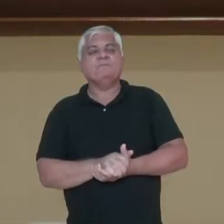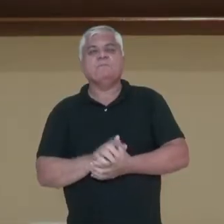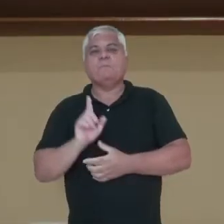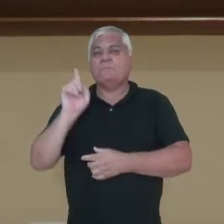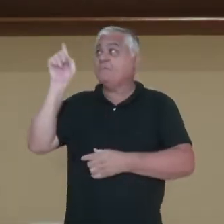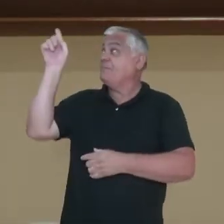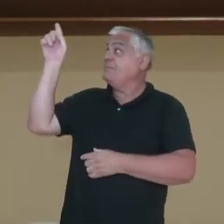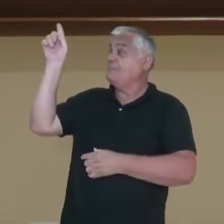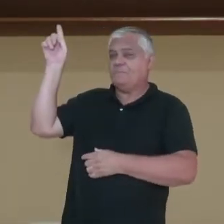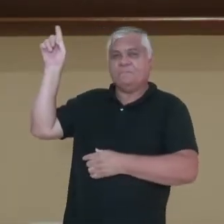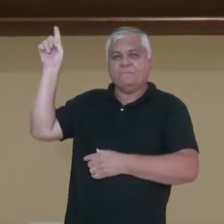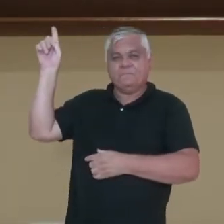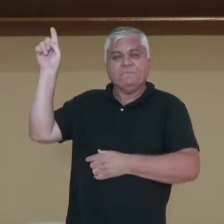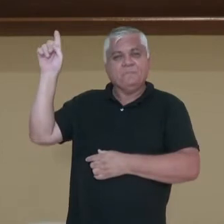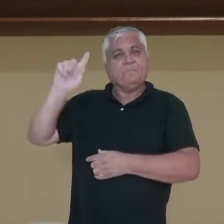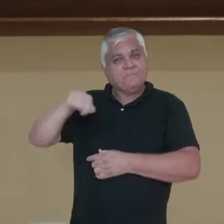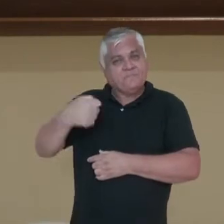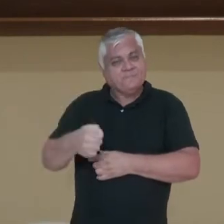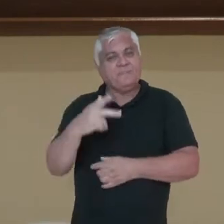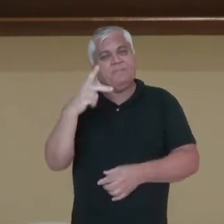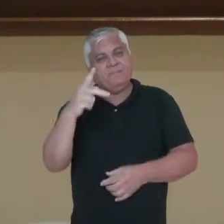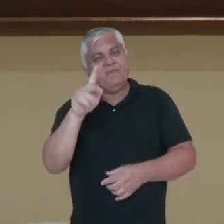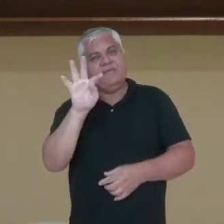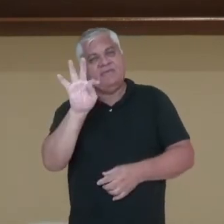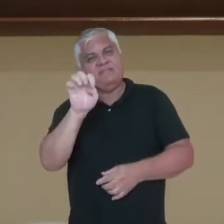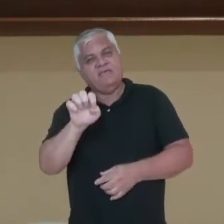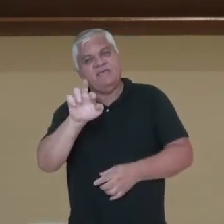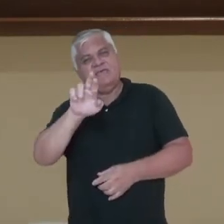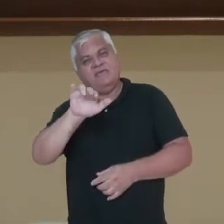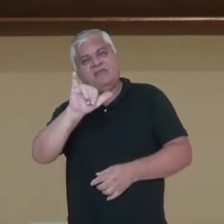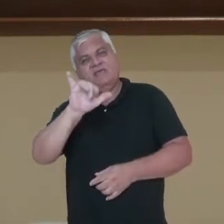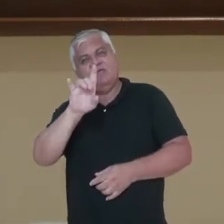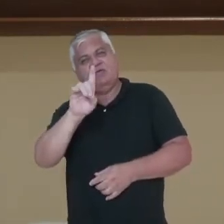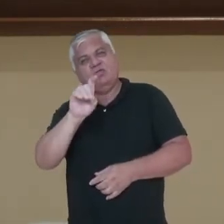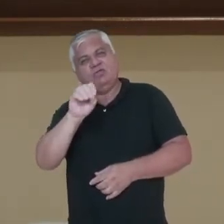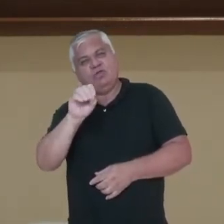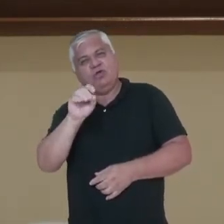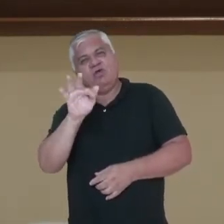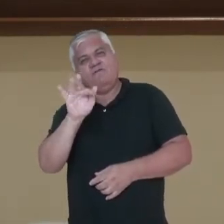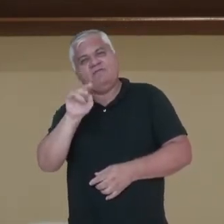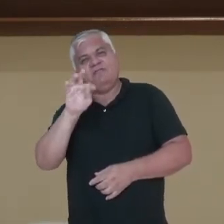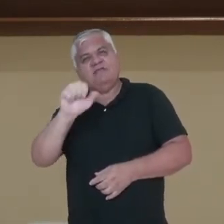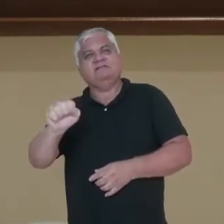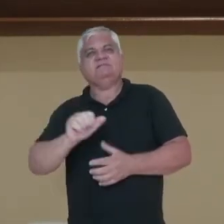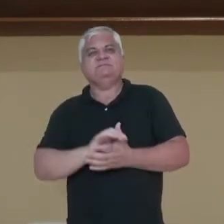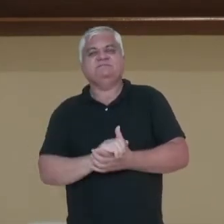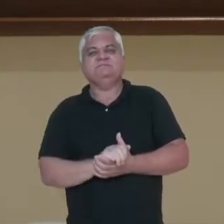Representantes mais comuns que a gente encontra por aí, samambaia, avenca e a cavalinha.